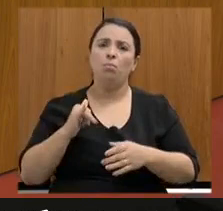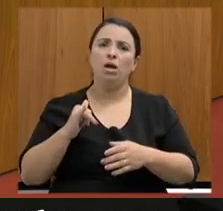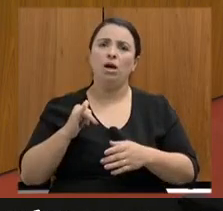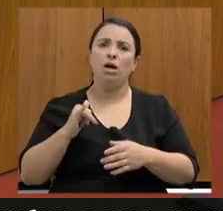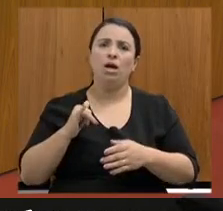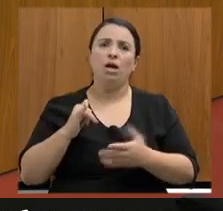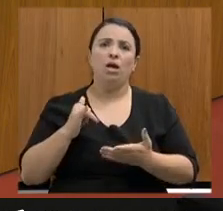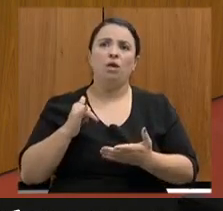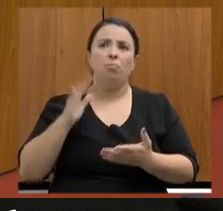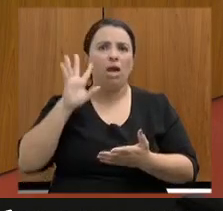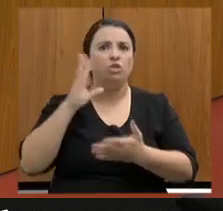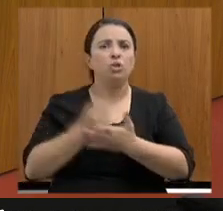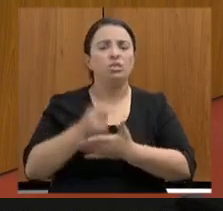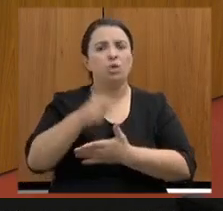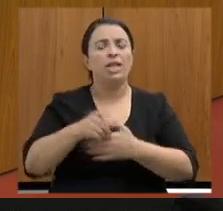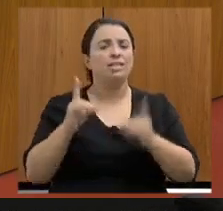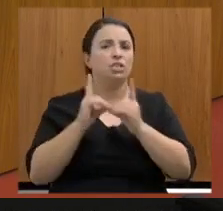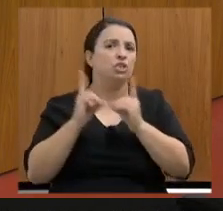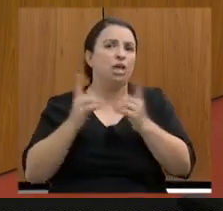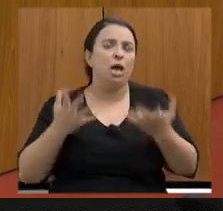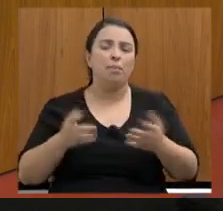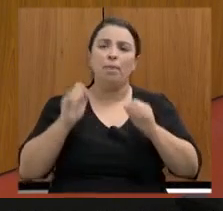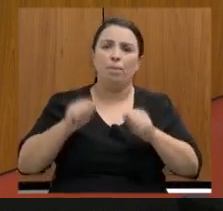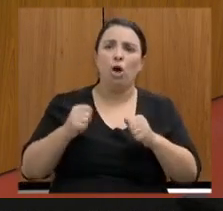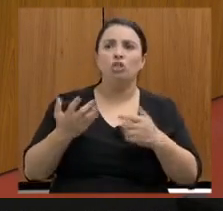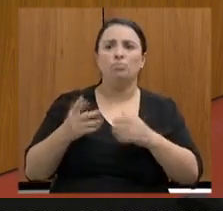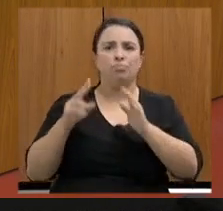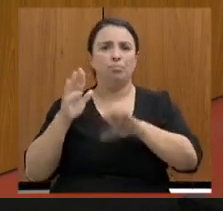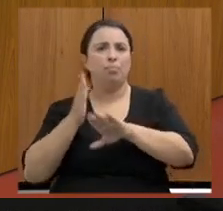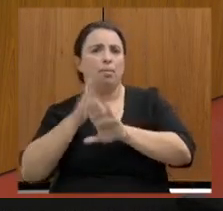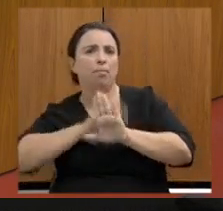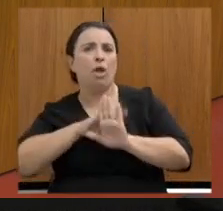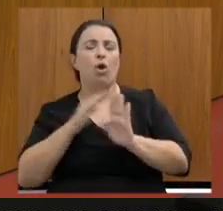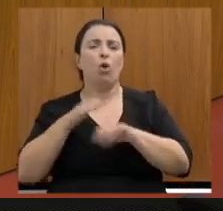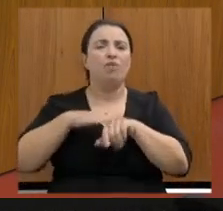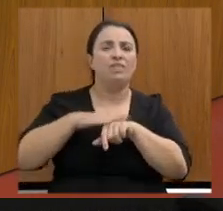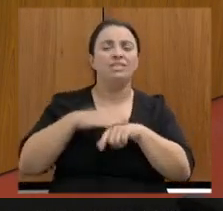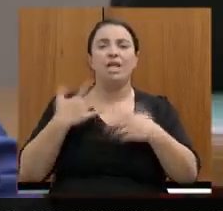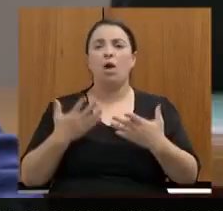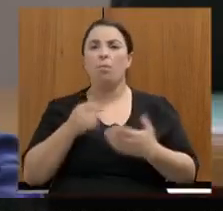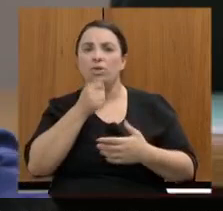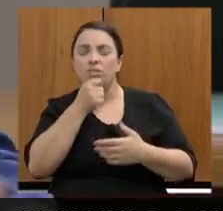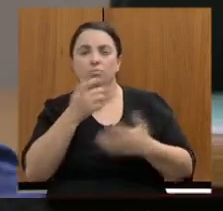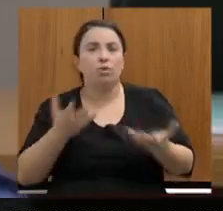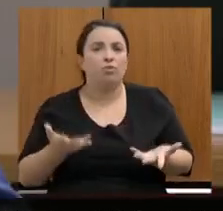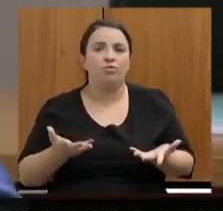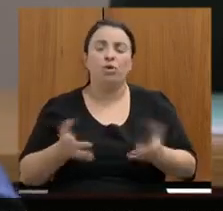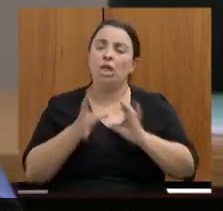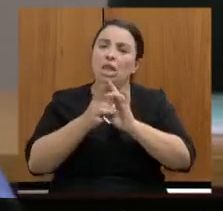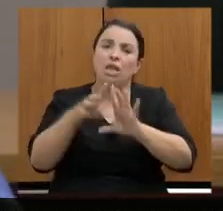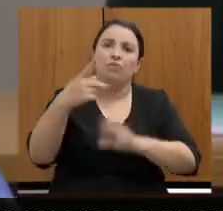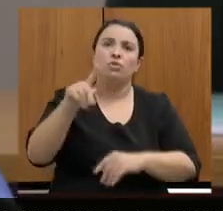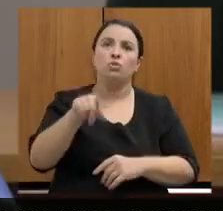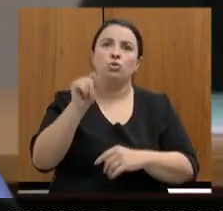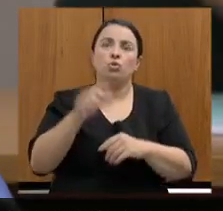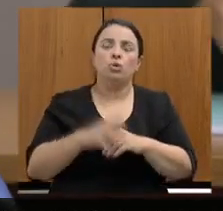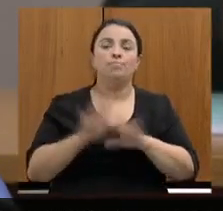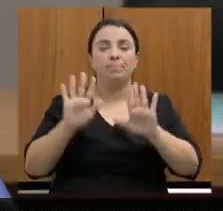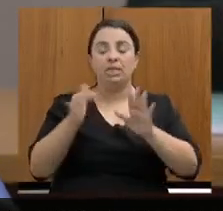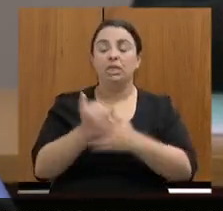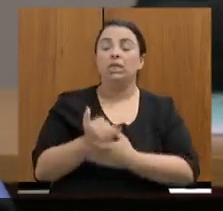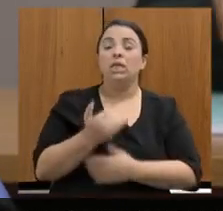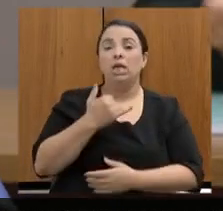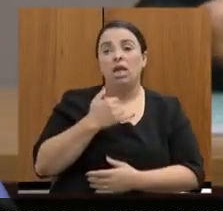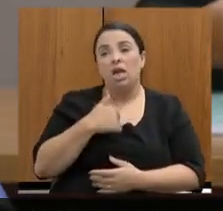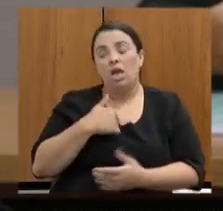Pode ser no microfone, nós podemos conversar, pode ser a critério de vocês. Eu, particularmente, presidente, pela ordem, entendo